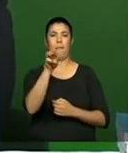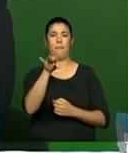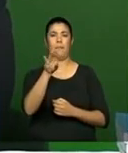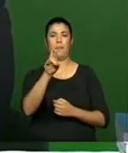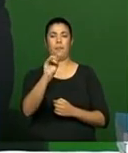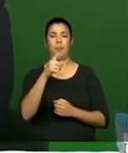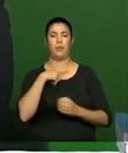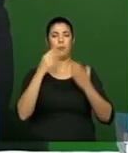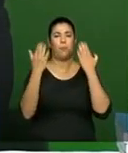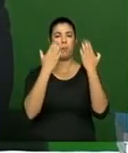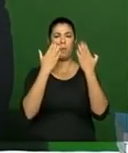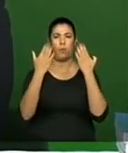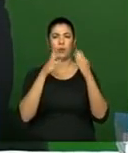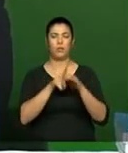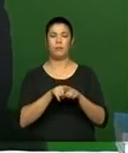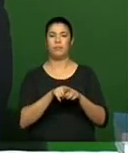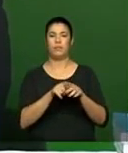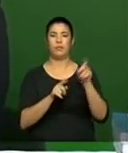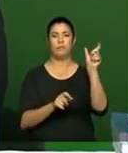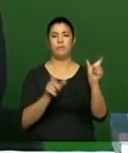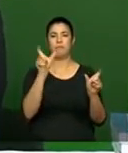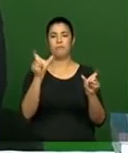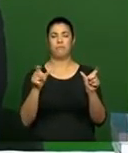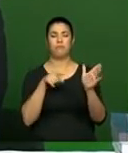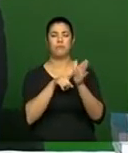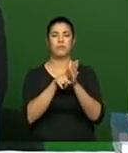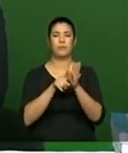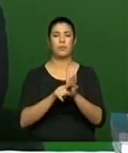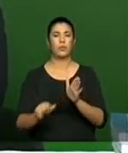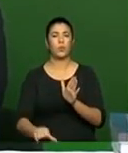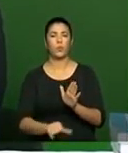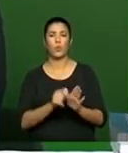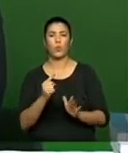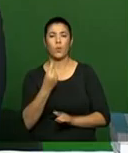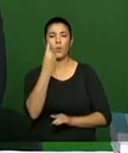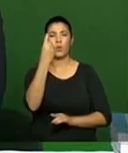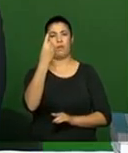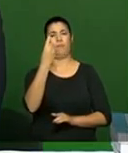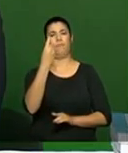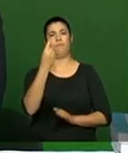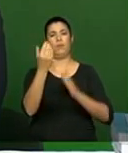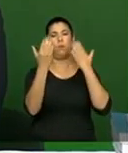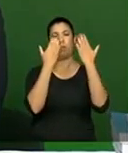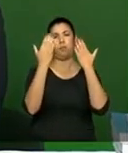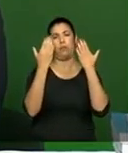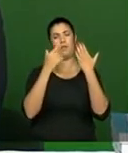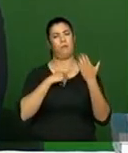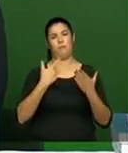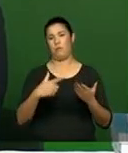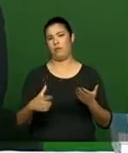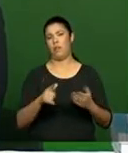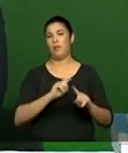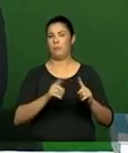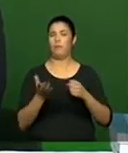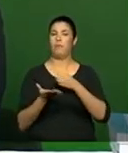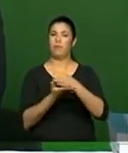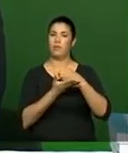fazer dessas pesquisas como o único parâmetro nosso, mas sim, ele faz.